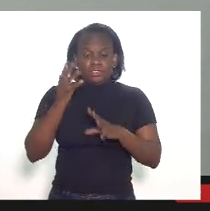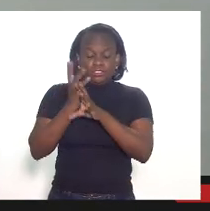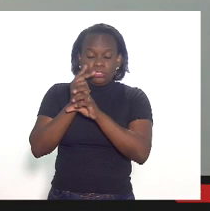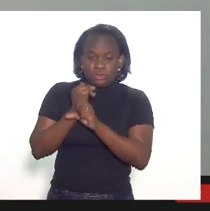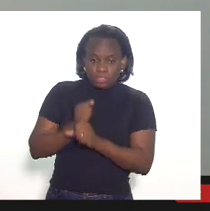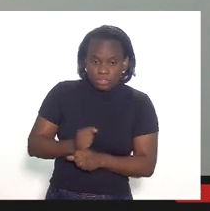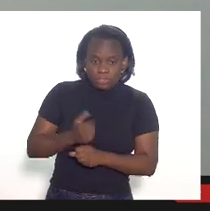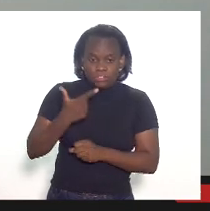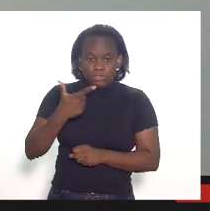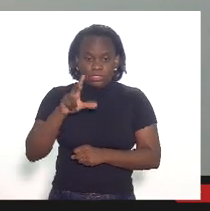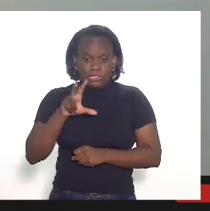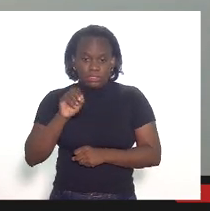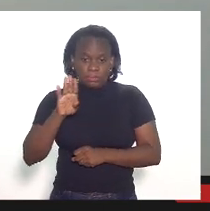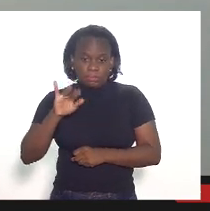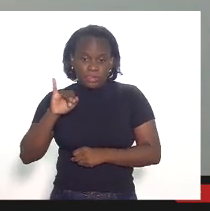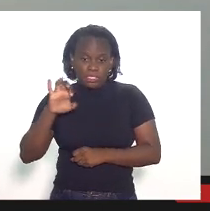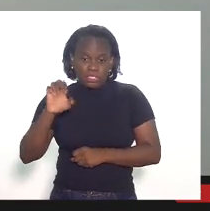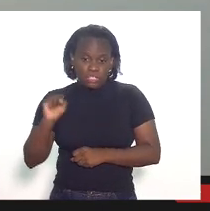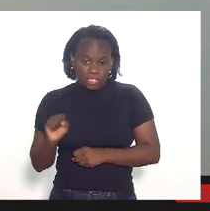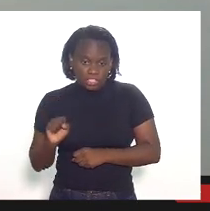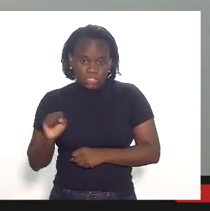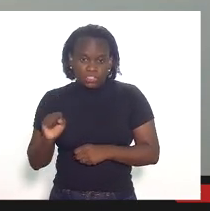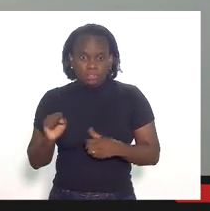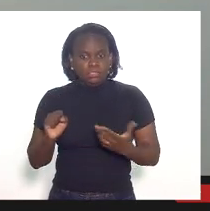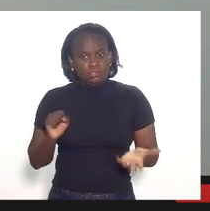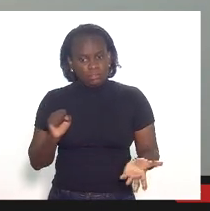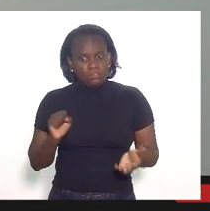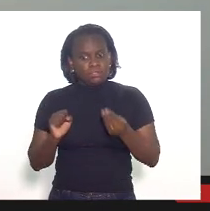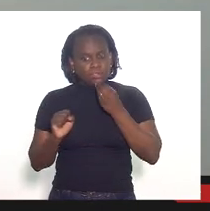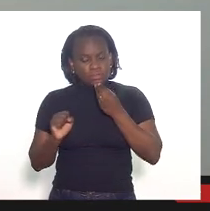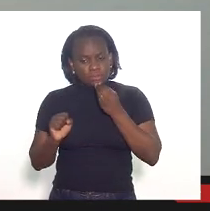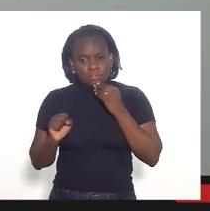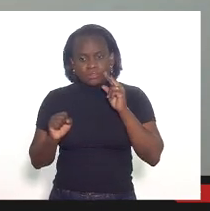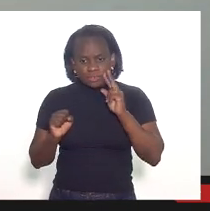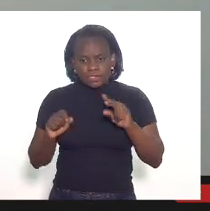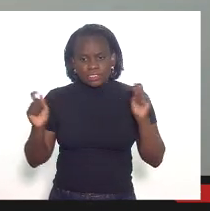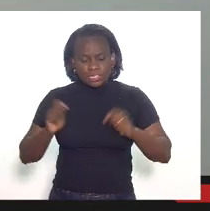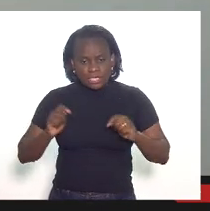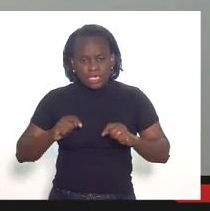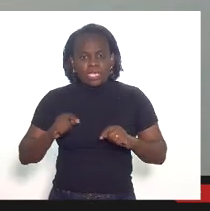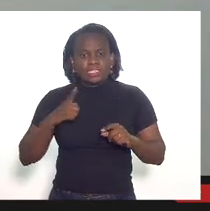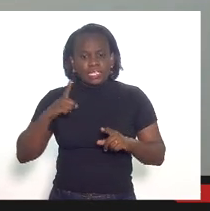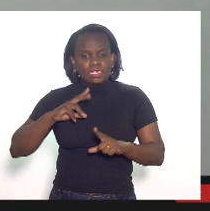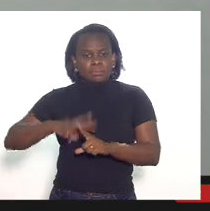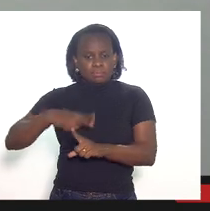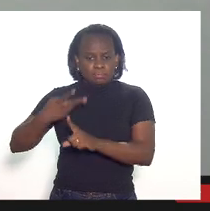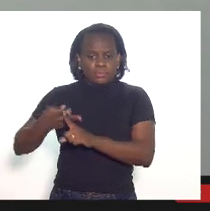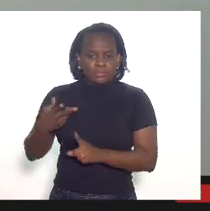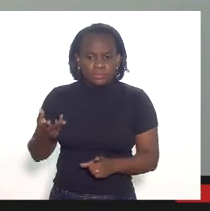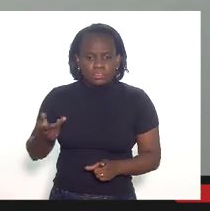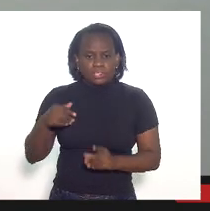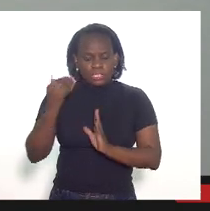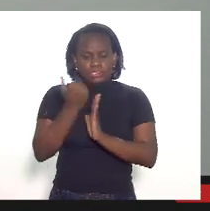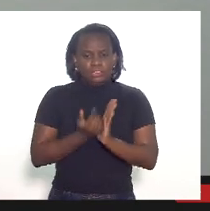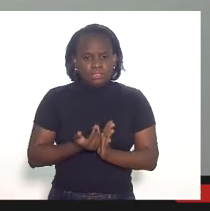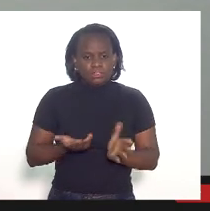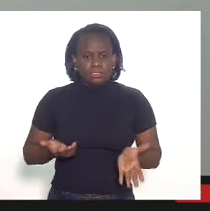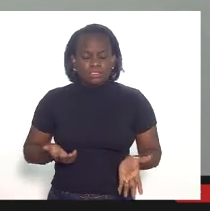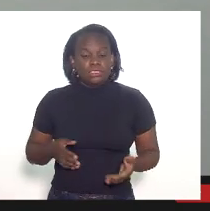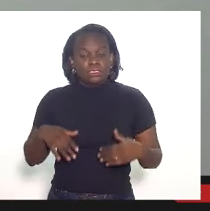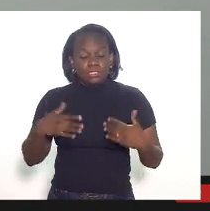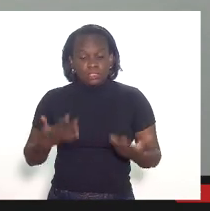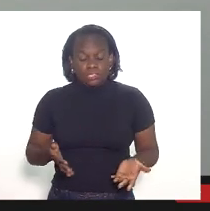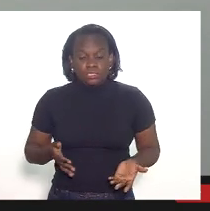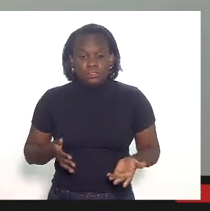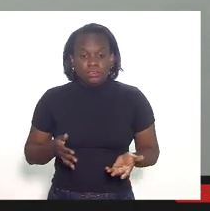gastos foram 250 bilhões poxa existe um forte indício de poder inclusive estar havendo duplicidades nas deduções então